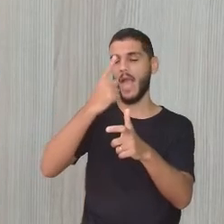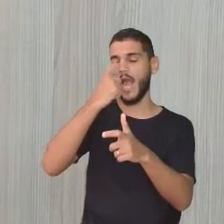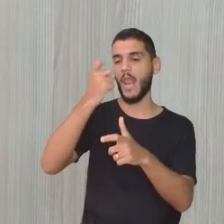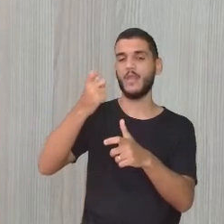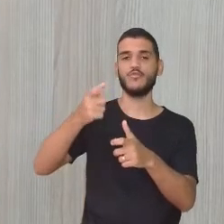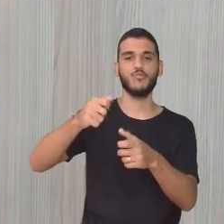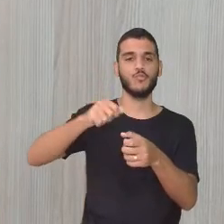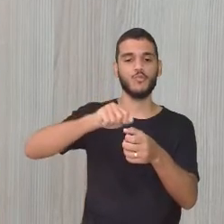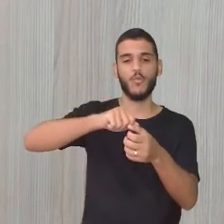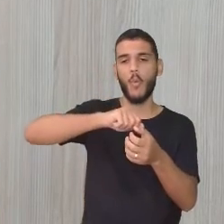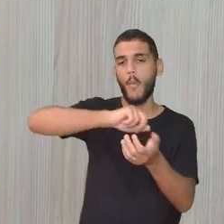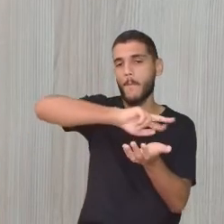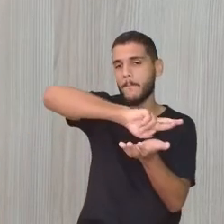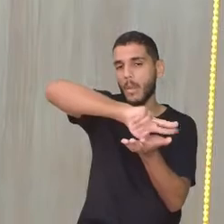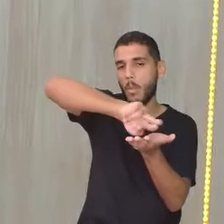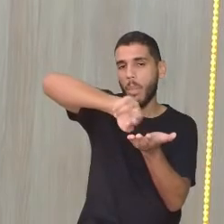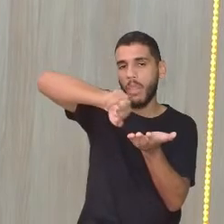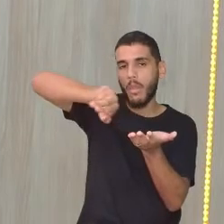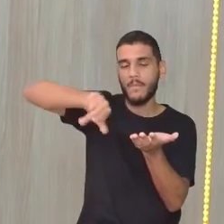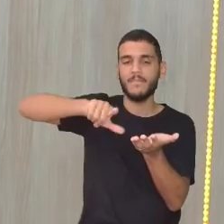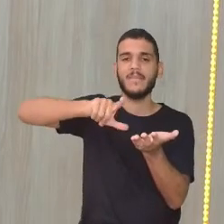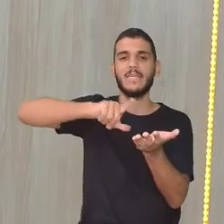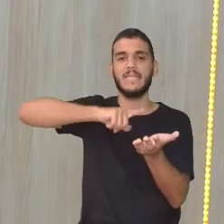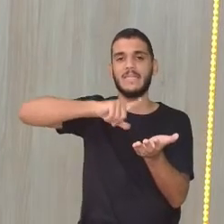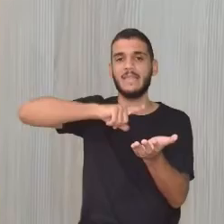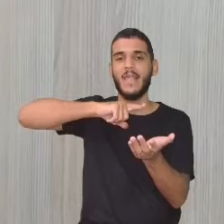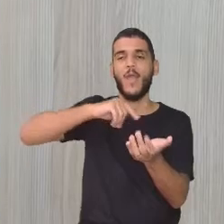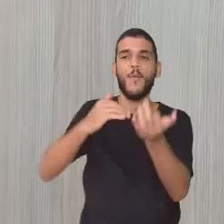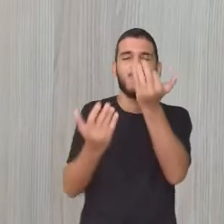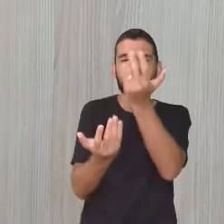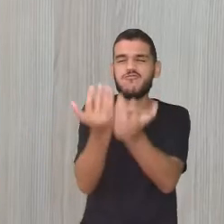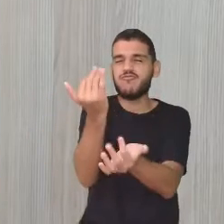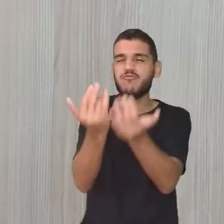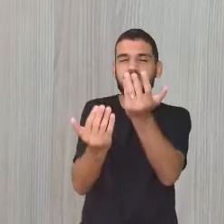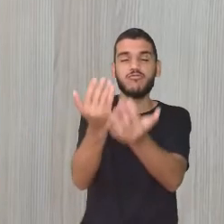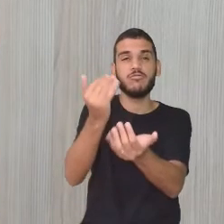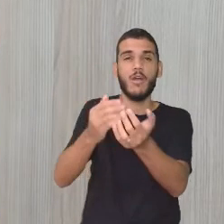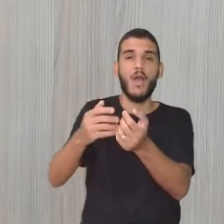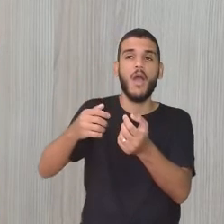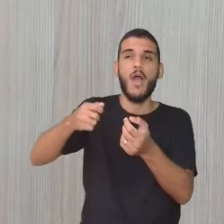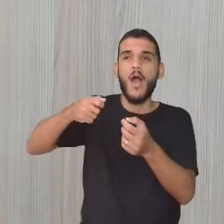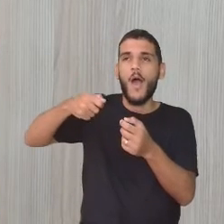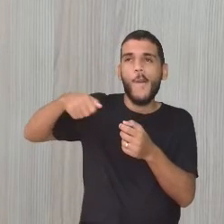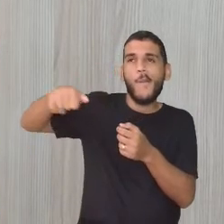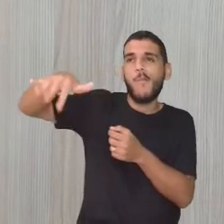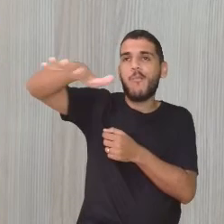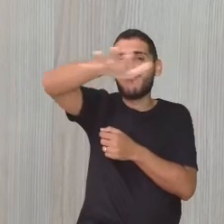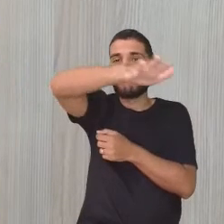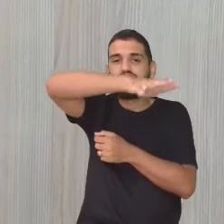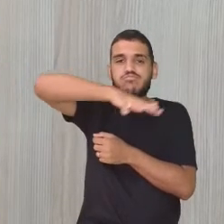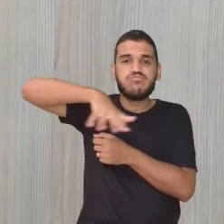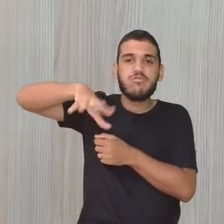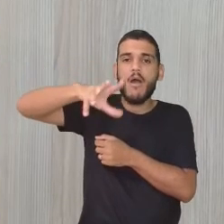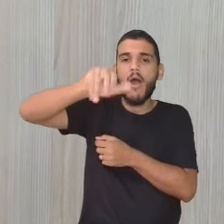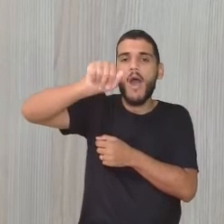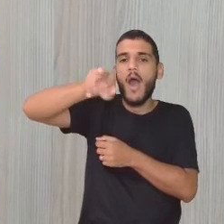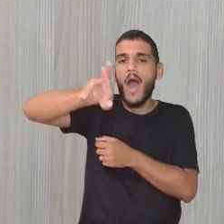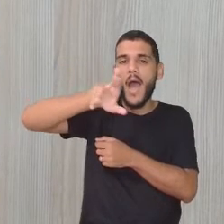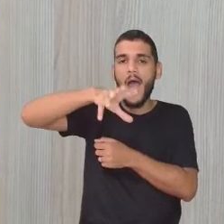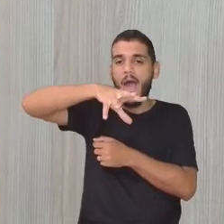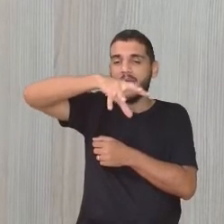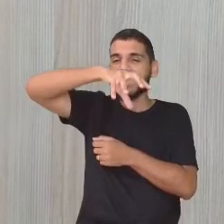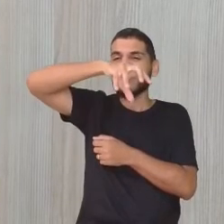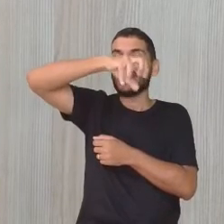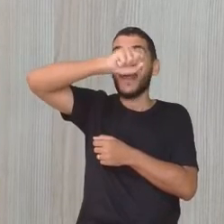Aí veja... poluição atmosférica. Meu Deus. Eu lembro que tinha um que eu passava próximo, né? E muitas vezes eu